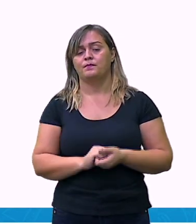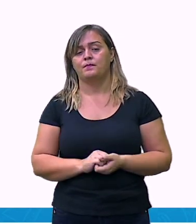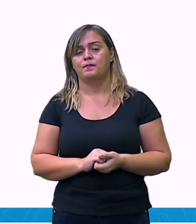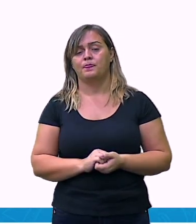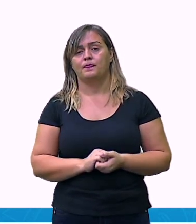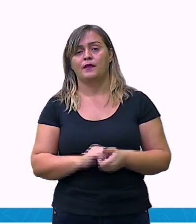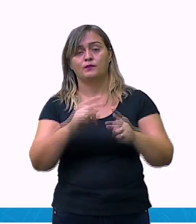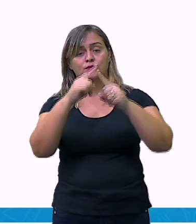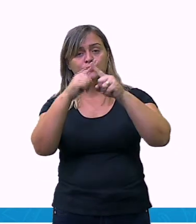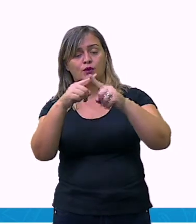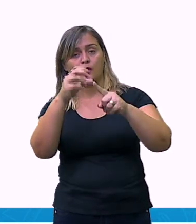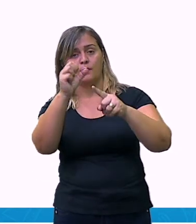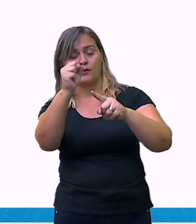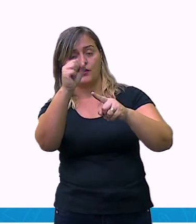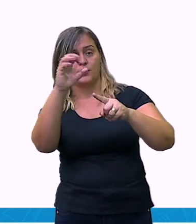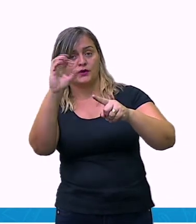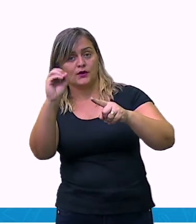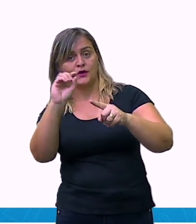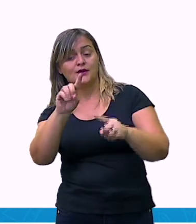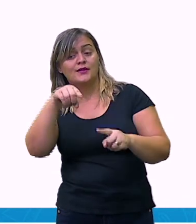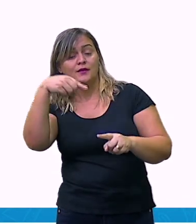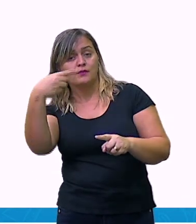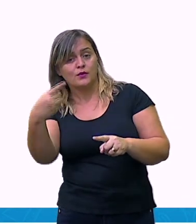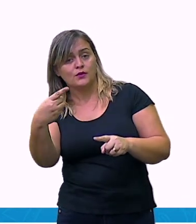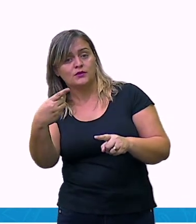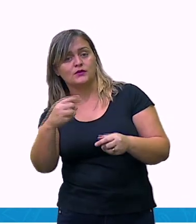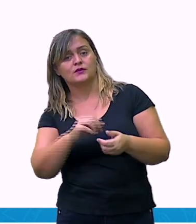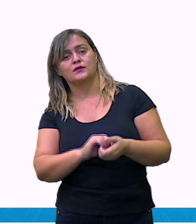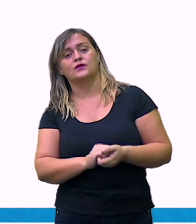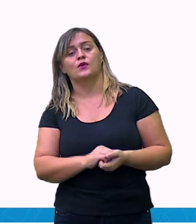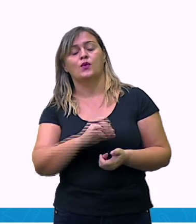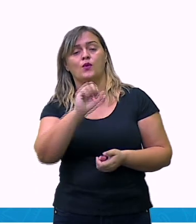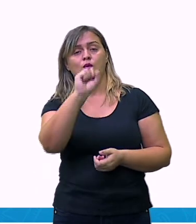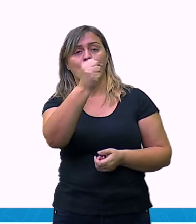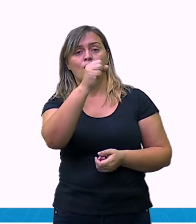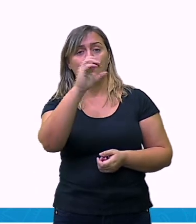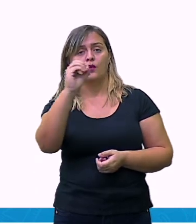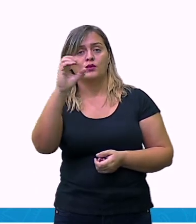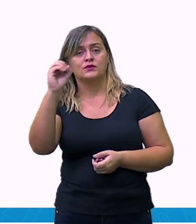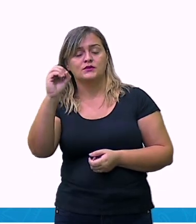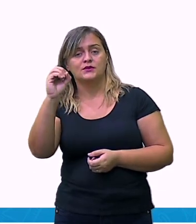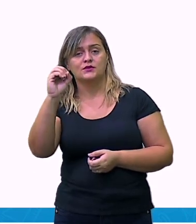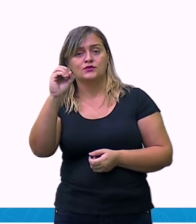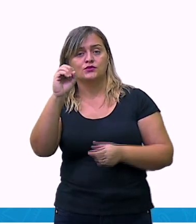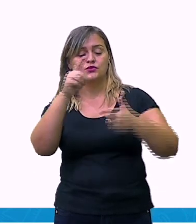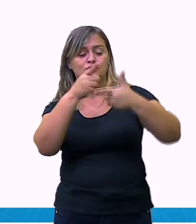Pelo cem. É aí que meu pincelzinho escreve aqui.